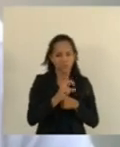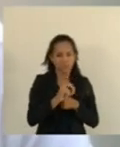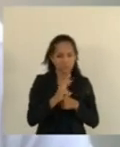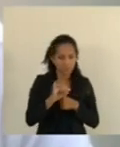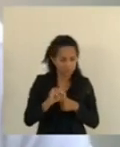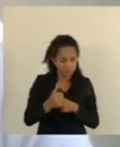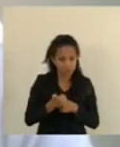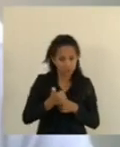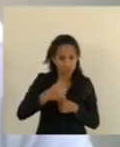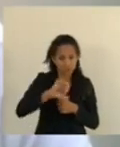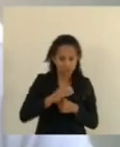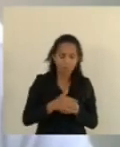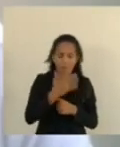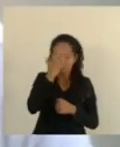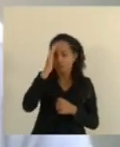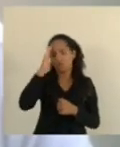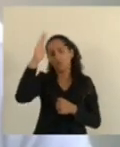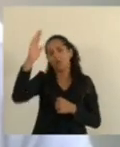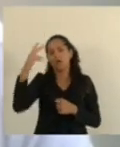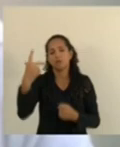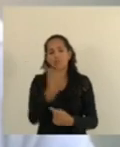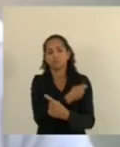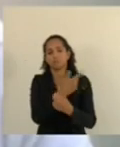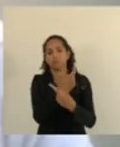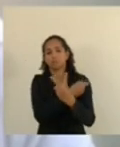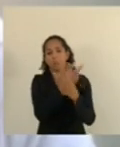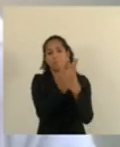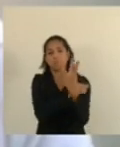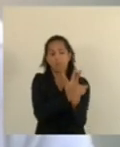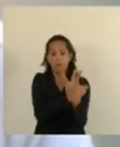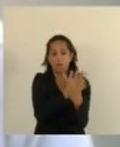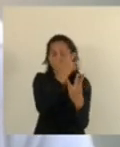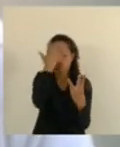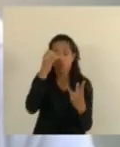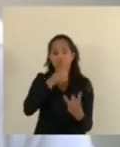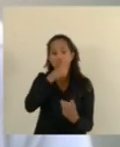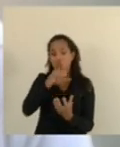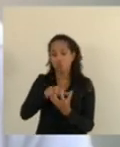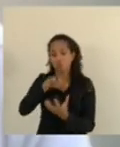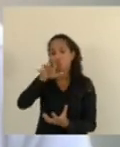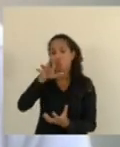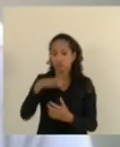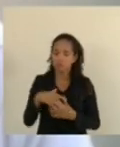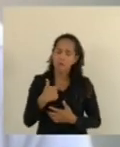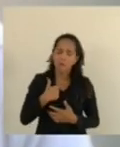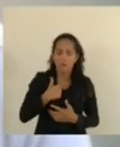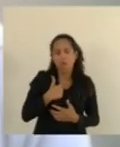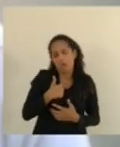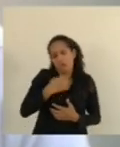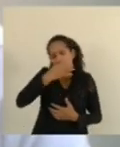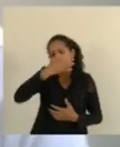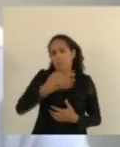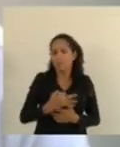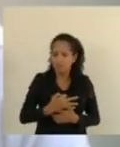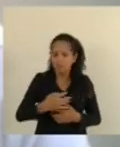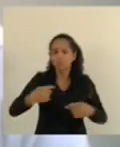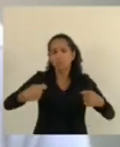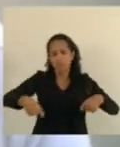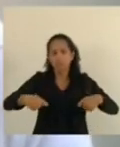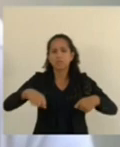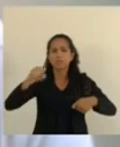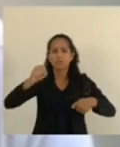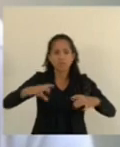terceira dose, principalmente em idosos. E, do ponto de vista prático, eu, pessoalmente, acho que ela deve ser feita